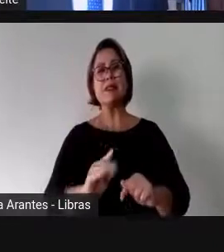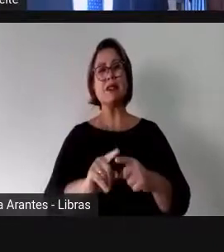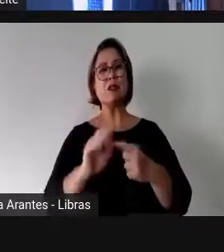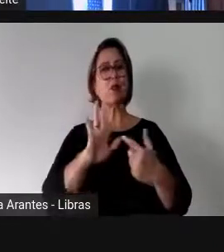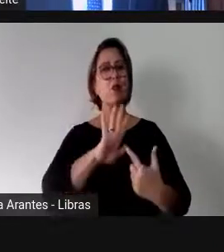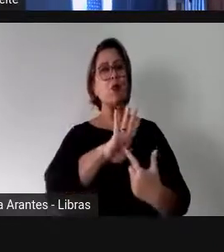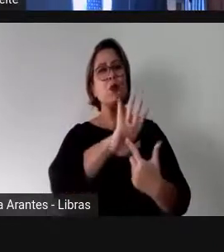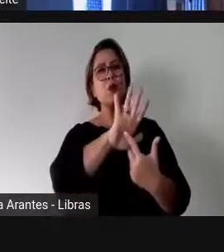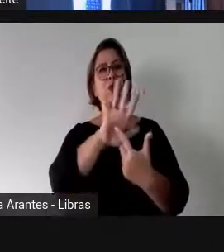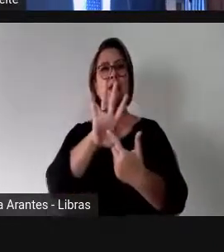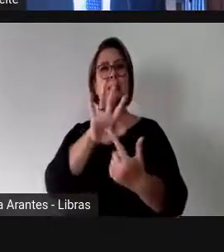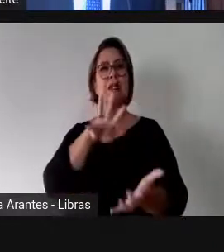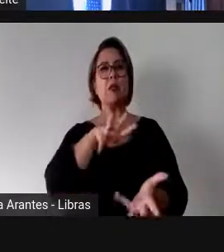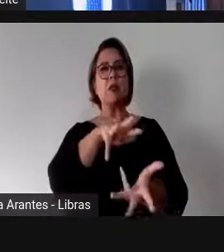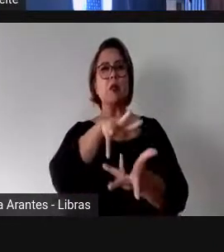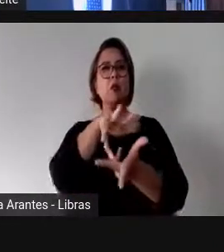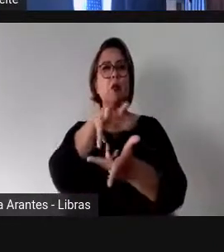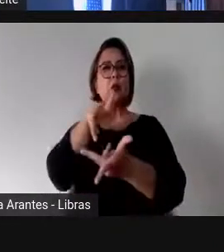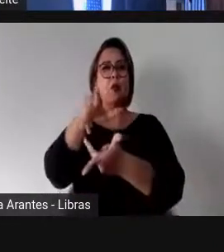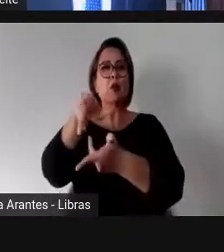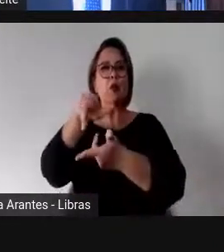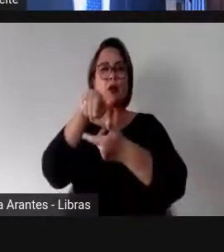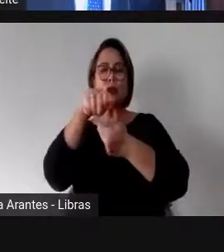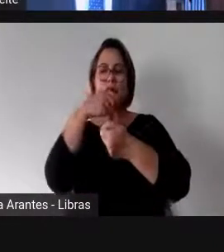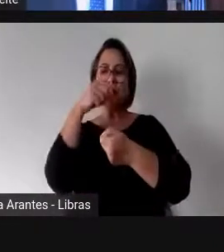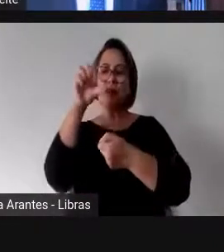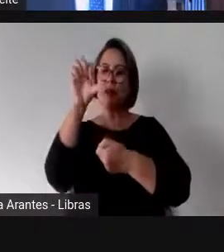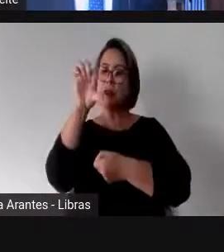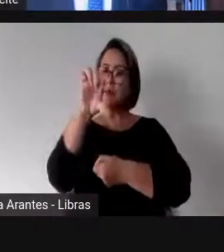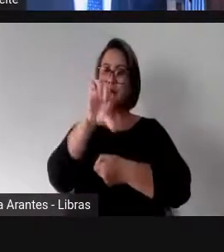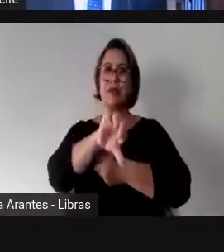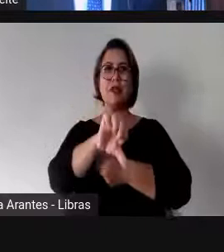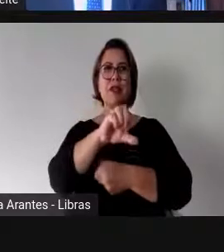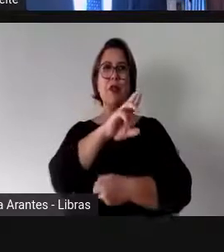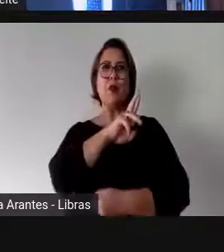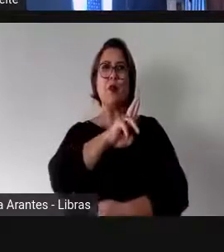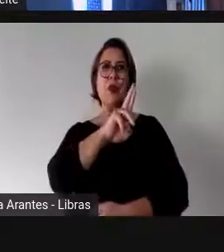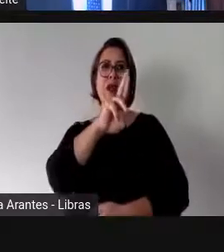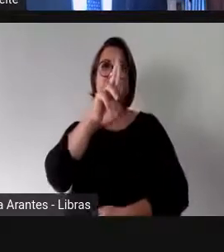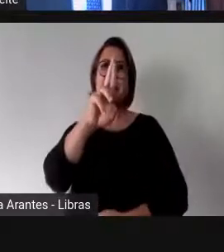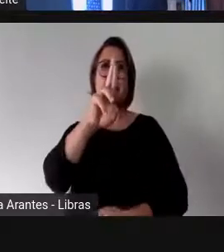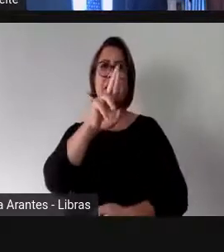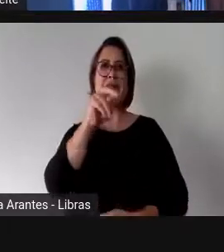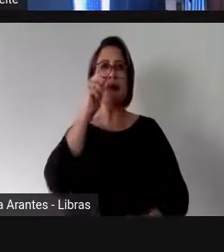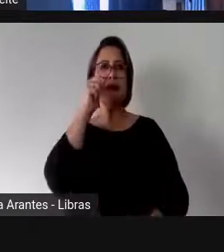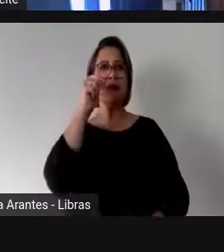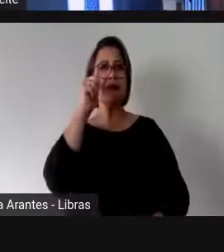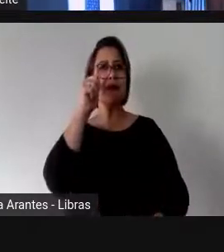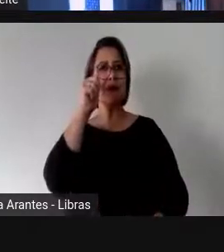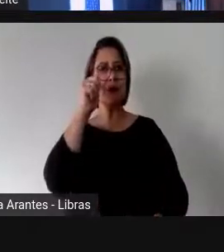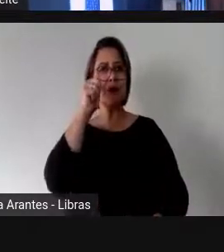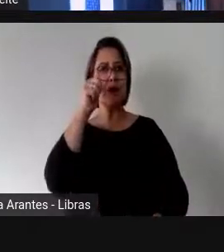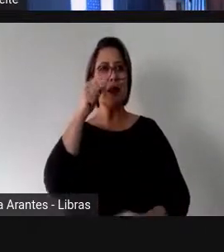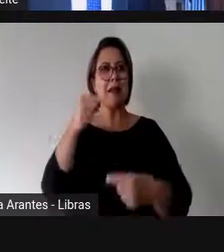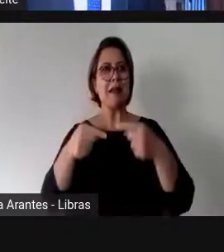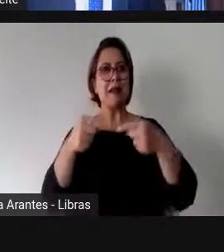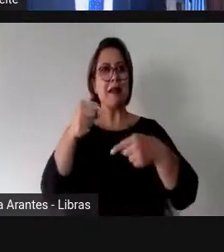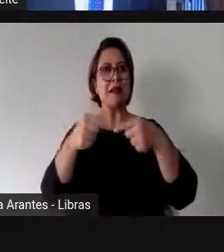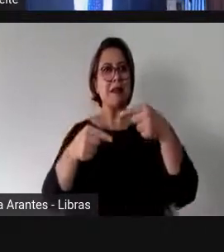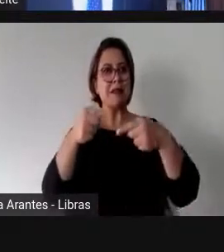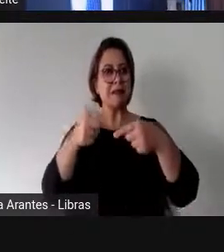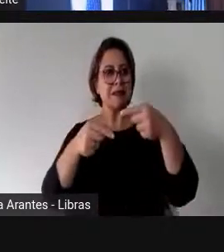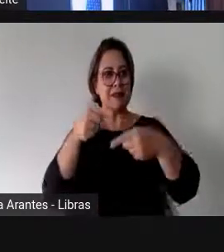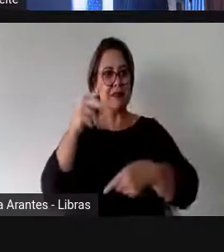mundial, uma das piores representações femininas do mundo. Nós estamos aqui hoje para